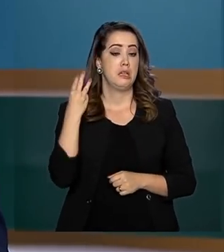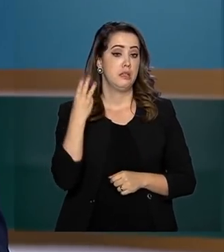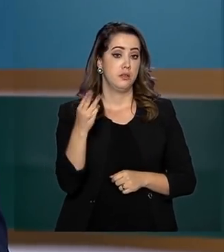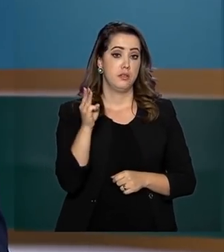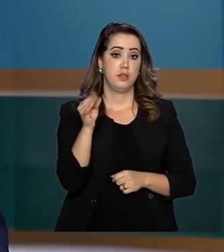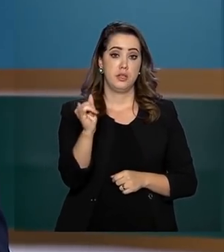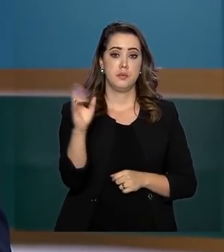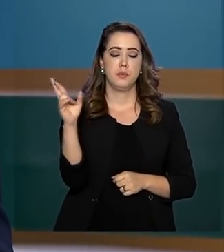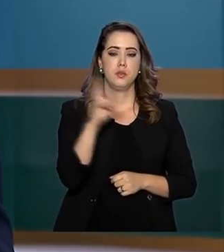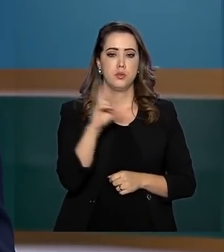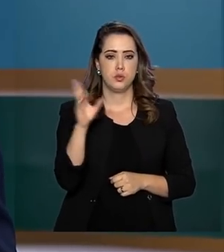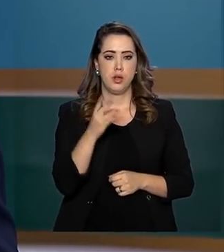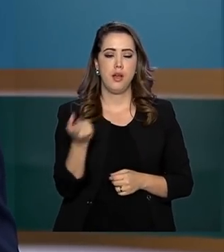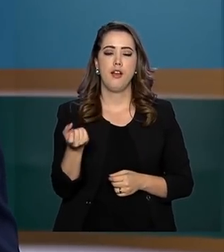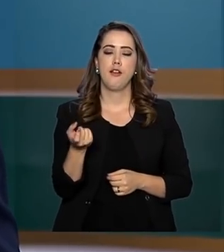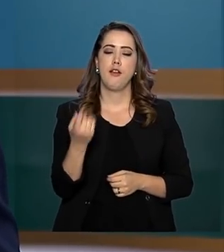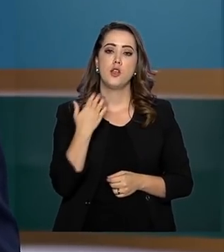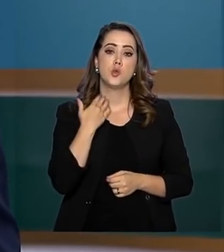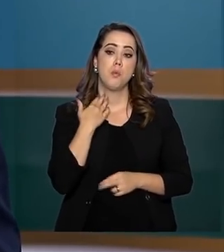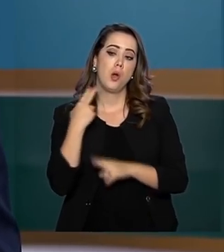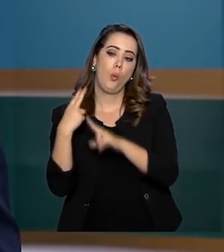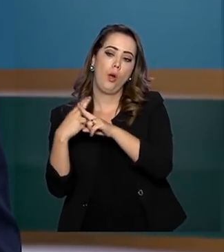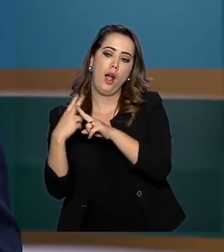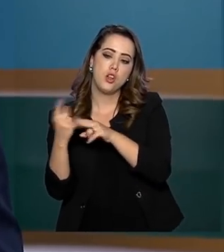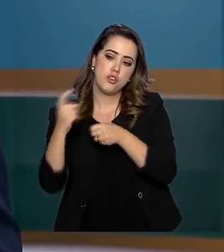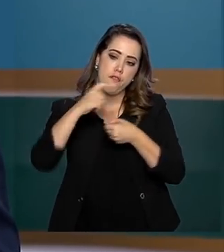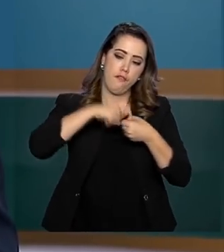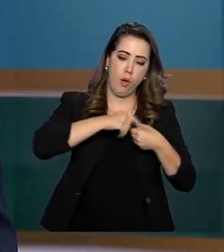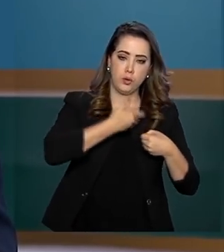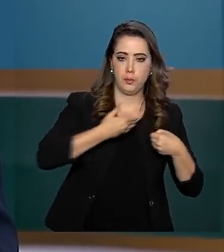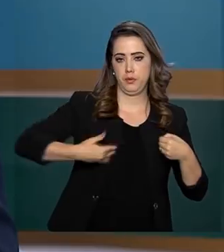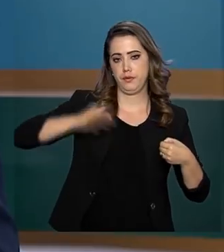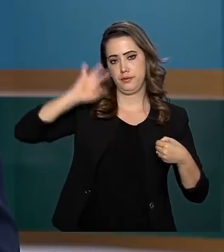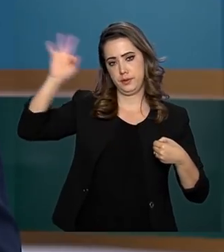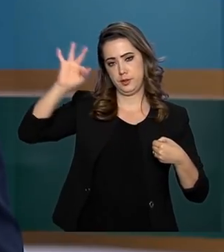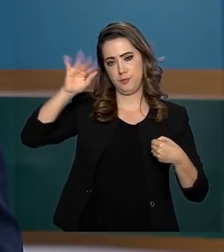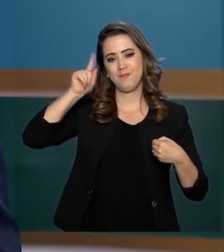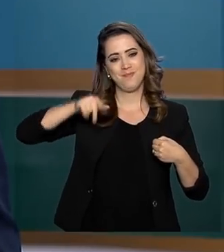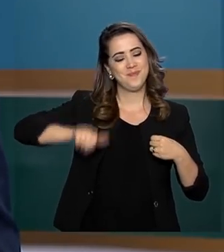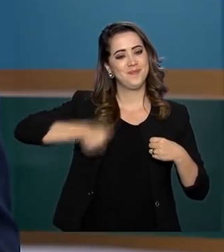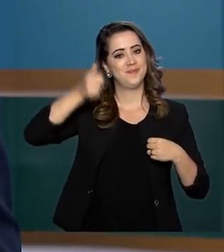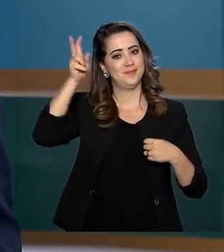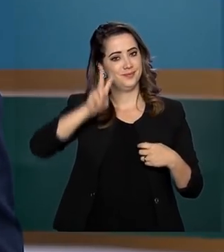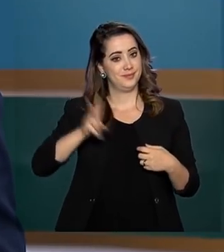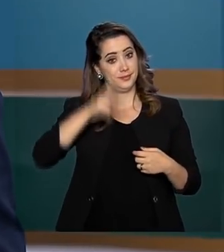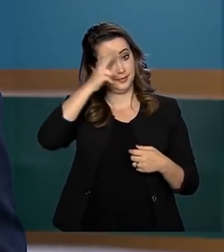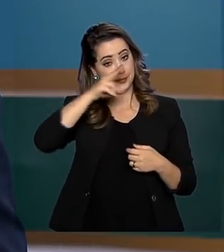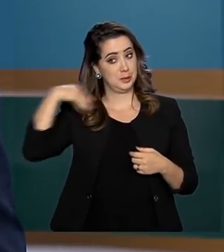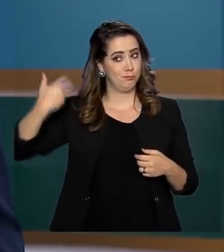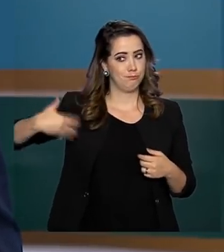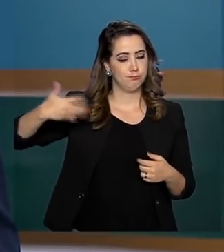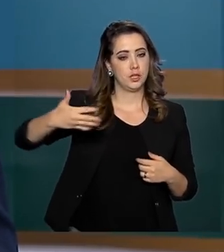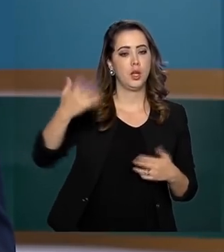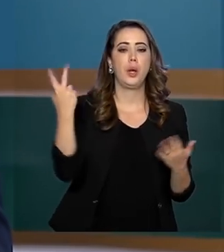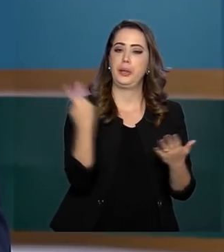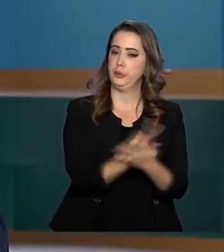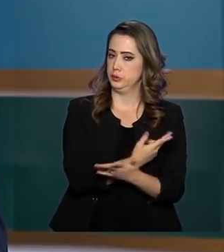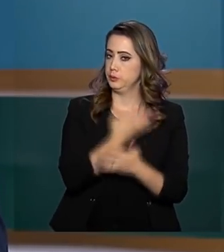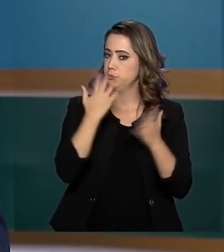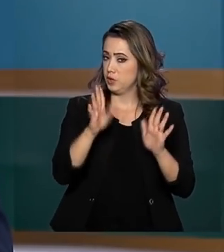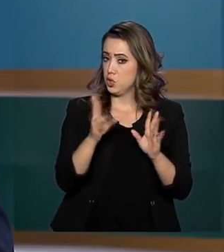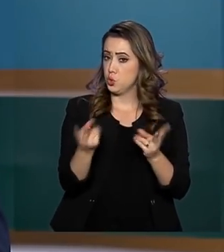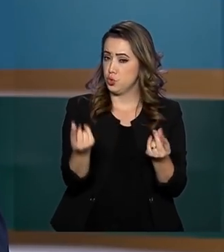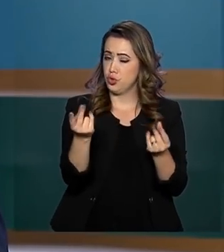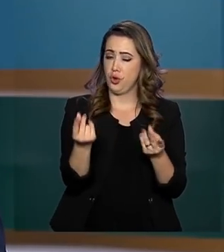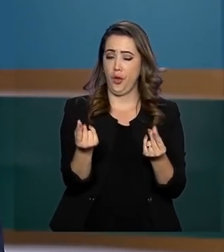reais vão ser devolvidos pela Caixa Econômica Federal aos cofres públicos. É a primeira vez na história do banco em que isso acontece. E o